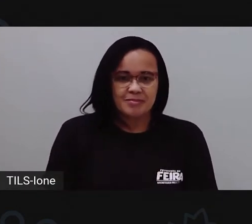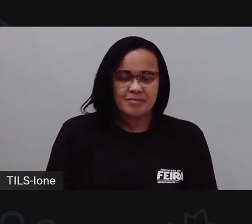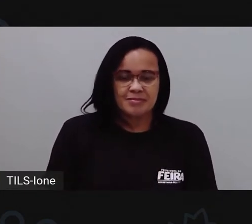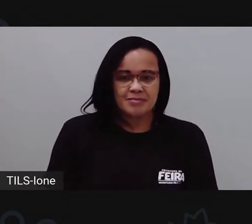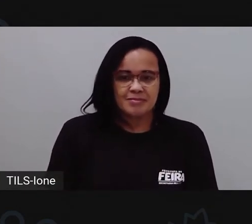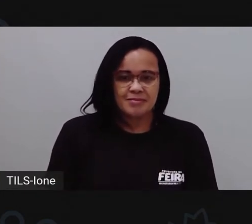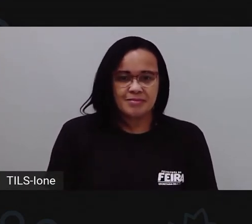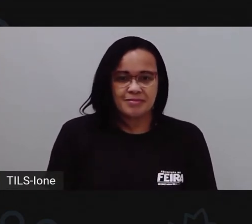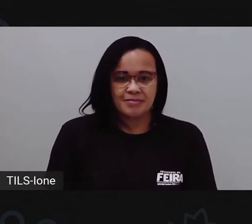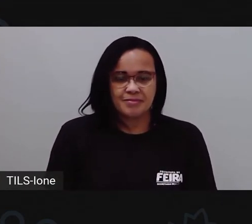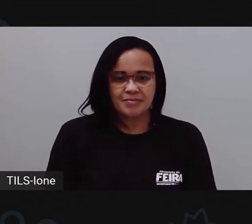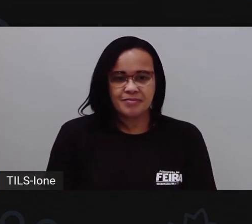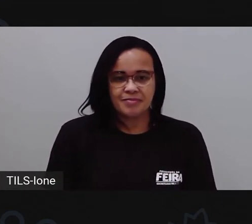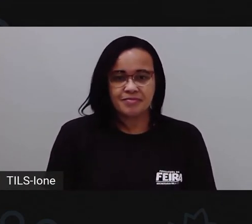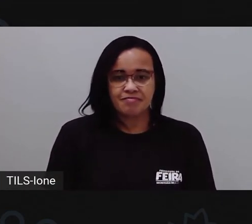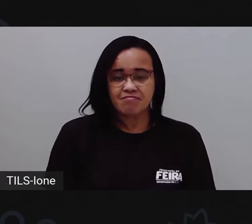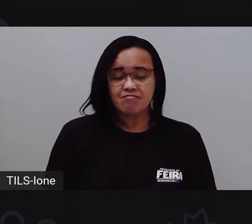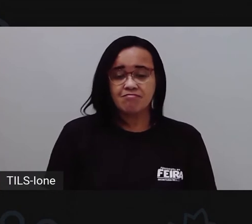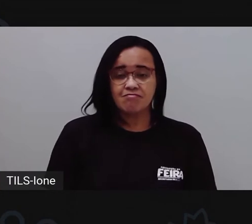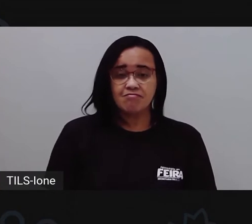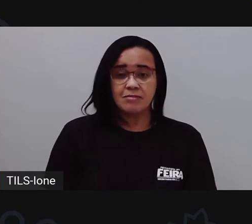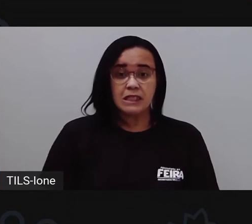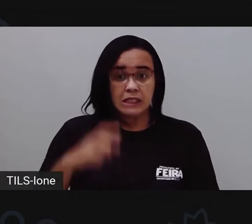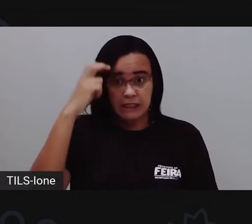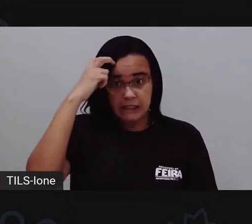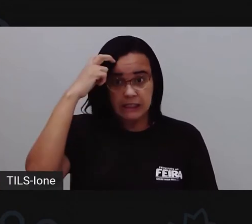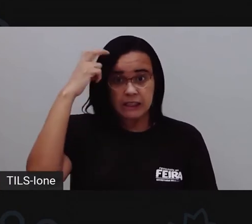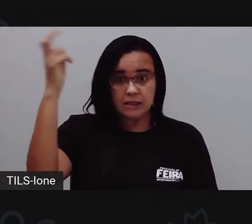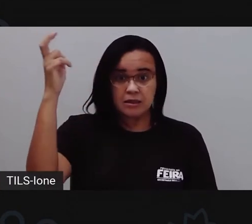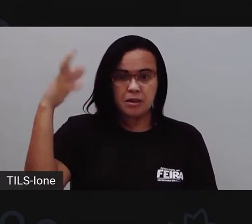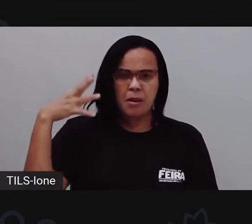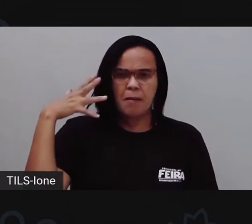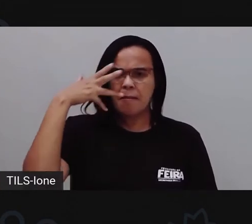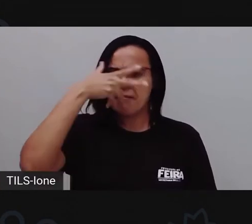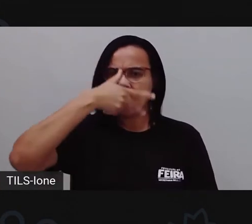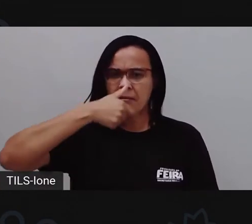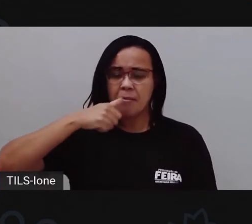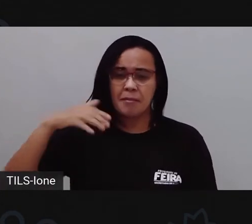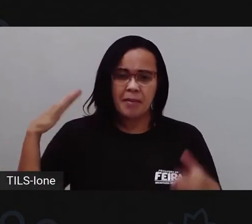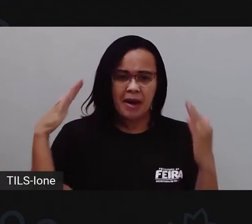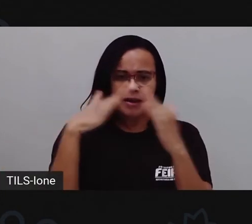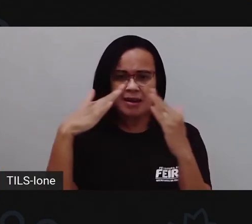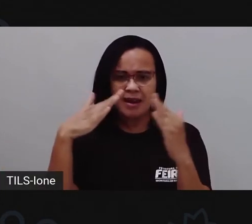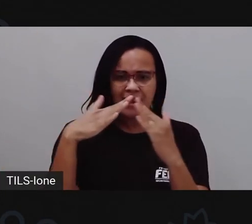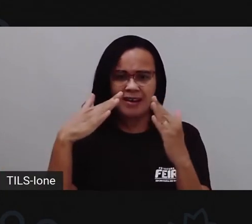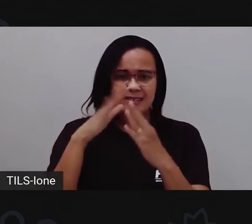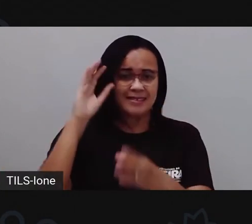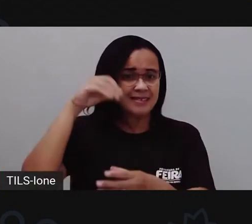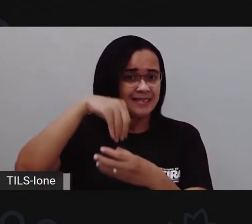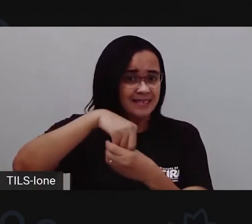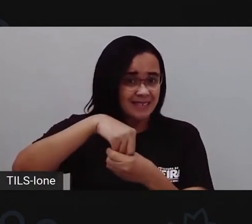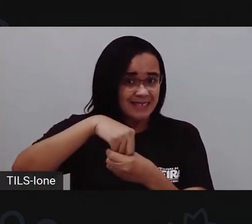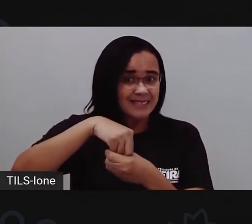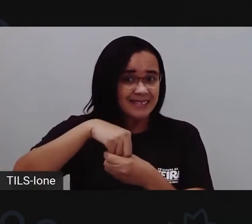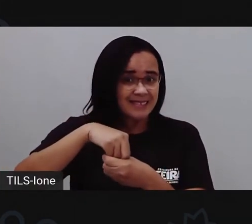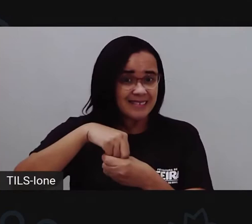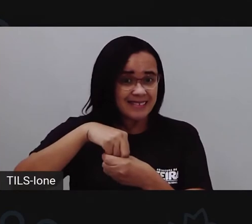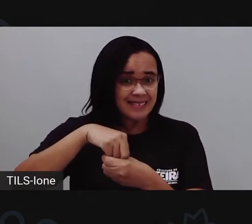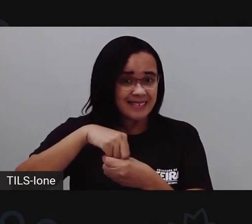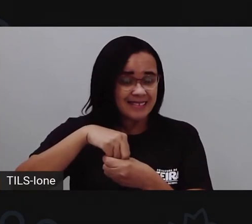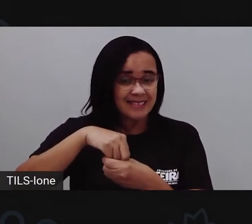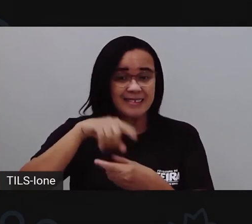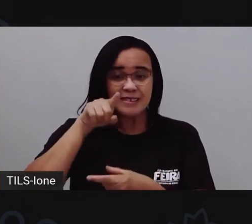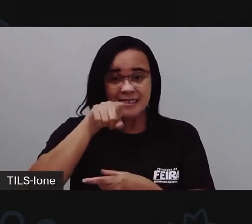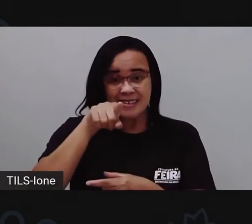E a casa inteligente e bela, ó. A do, opa, aqui. Do